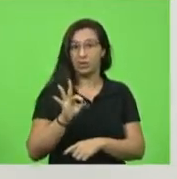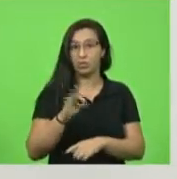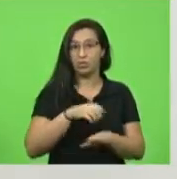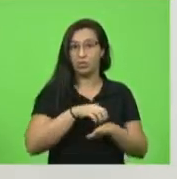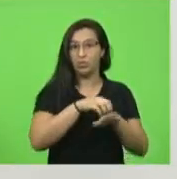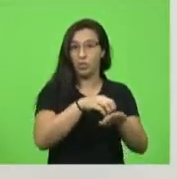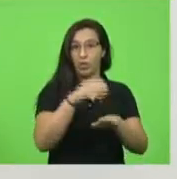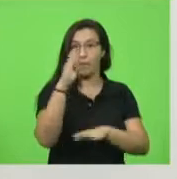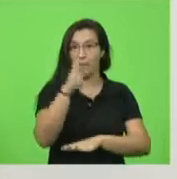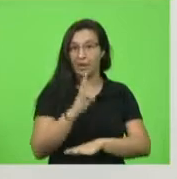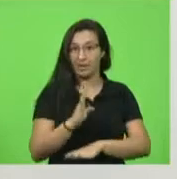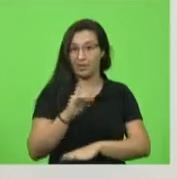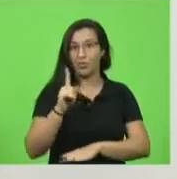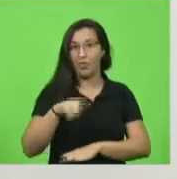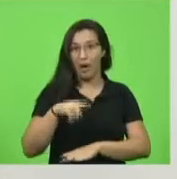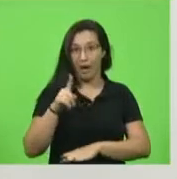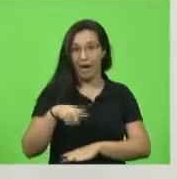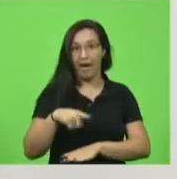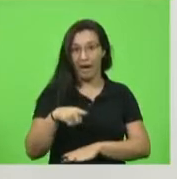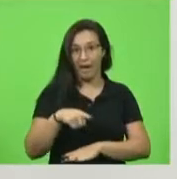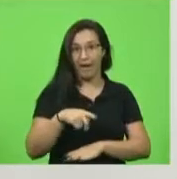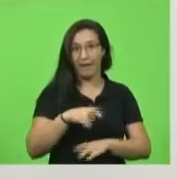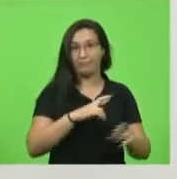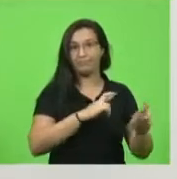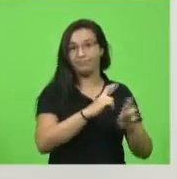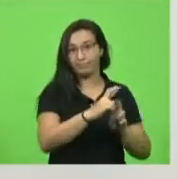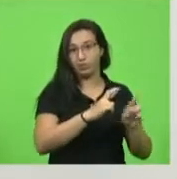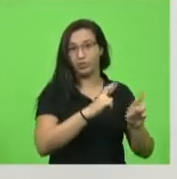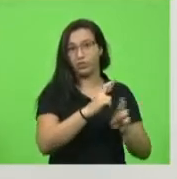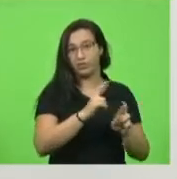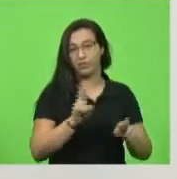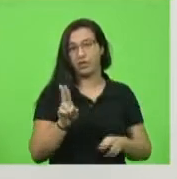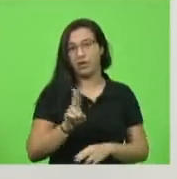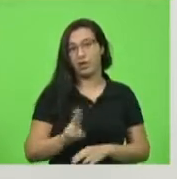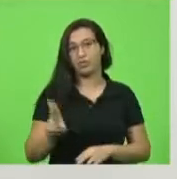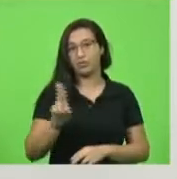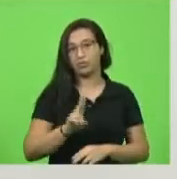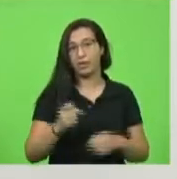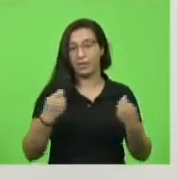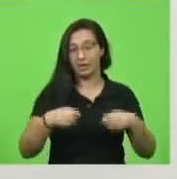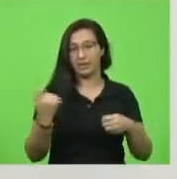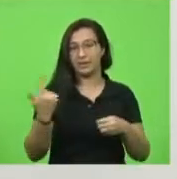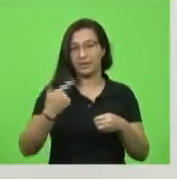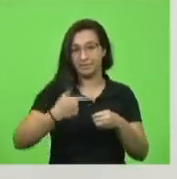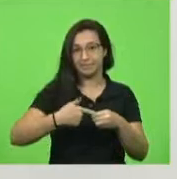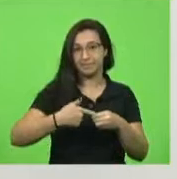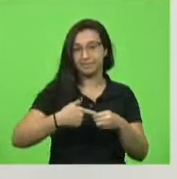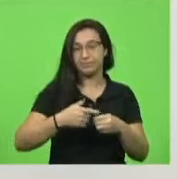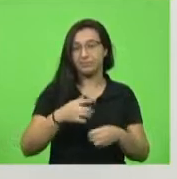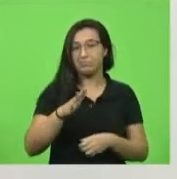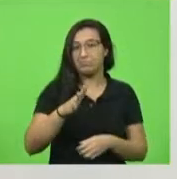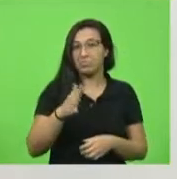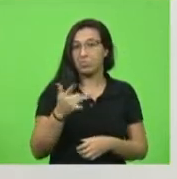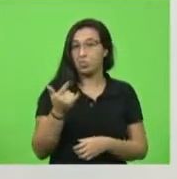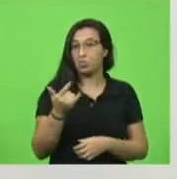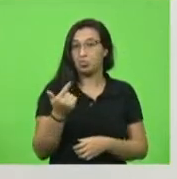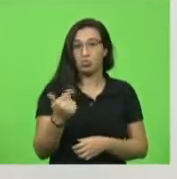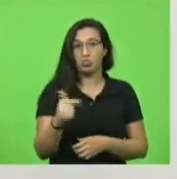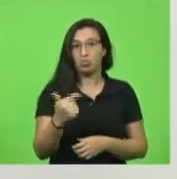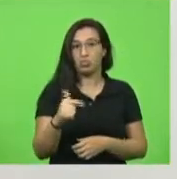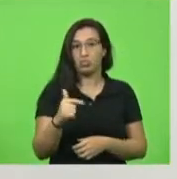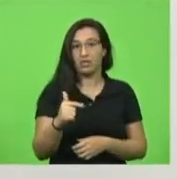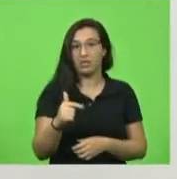é transporte rodoviário. Nós não temos e não valorizamos o